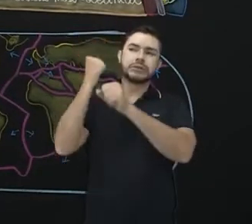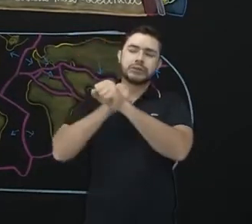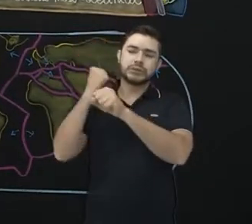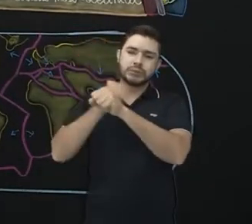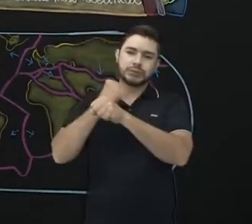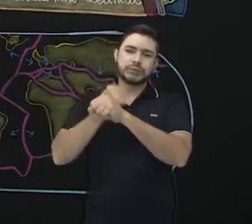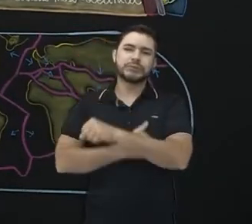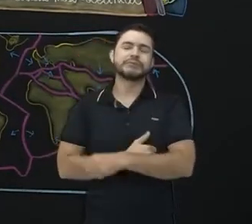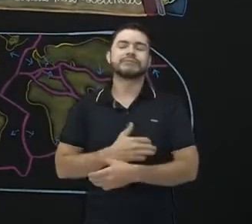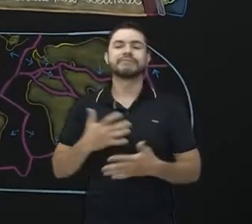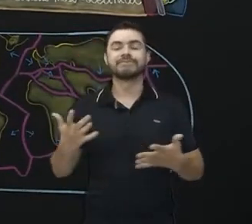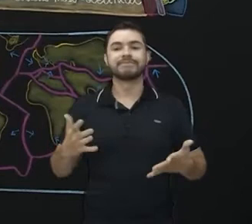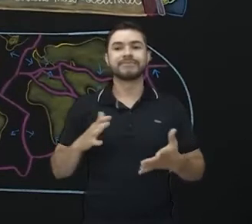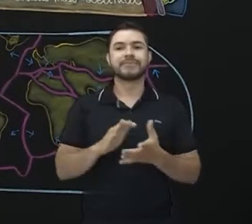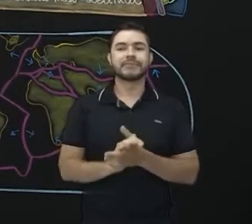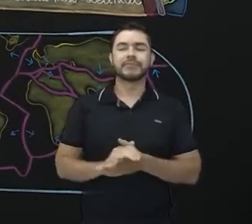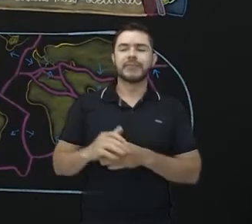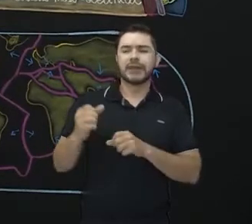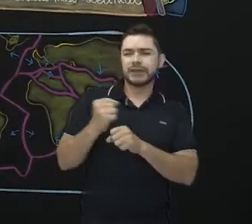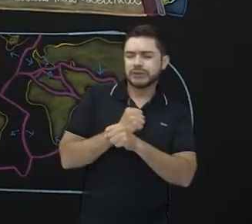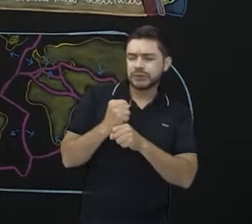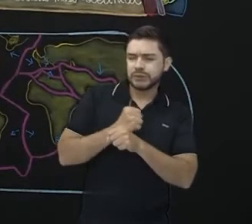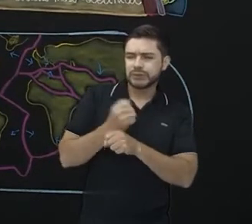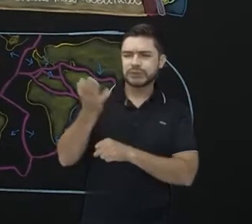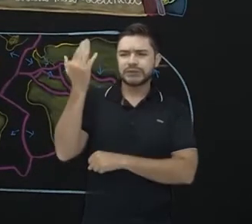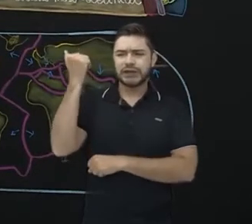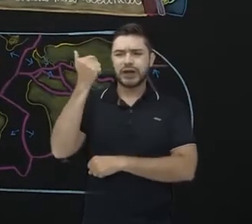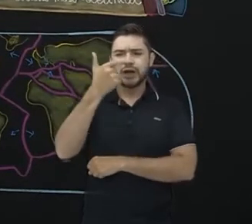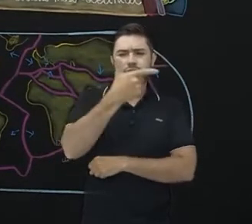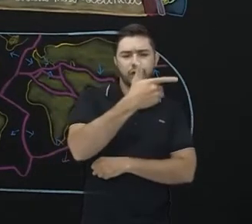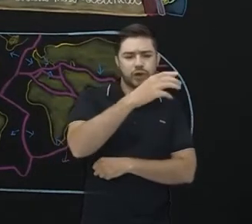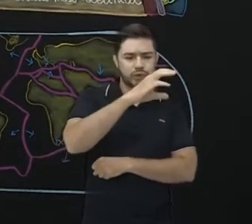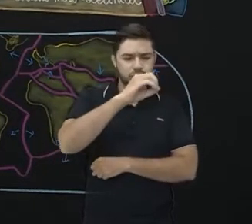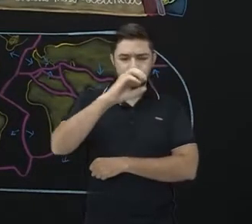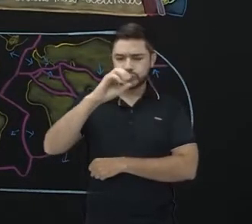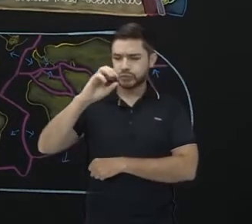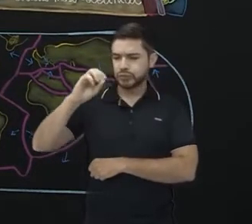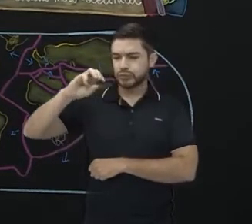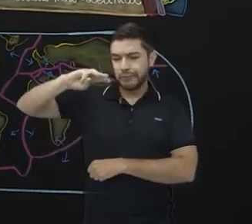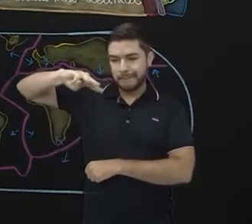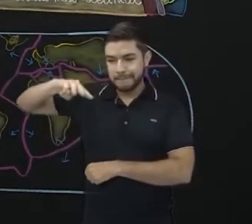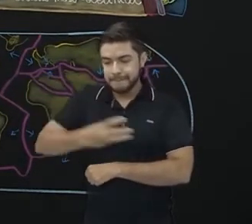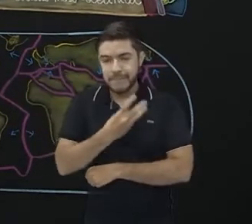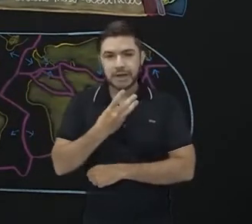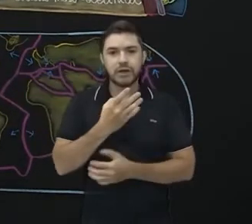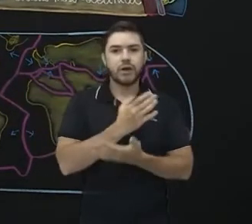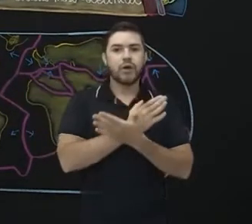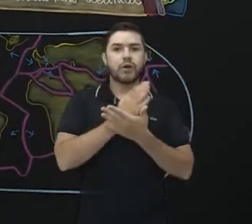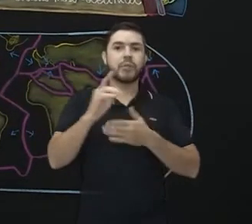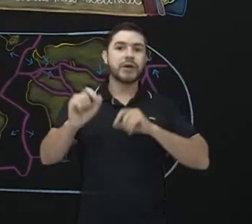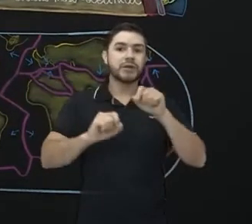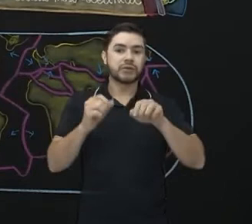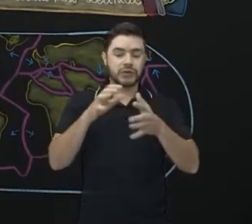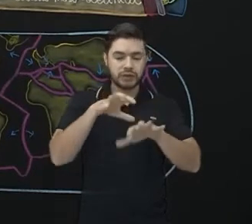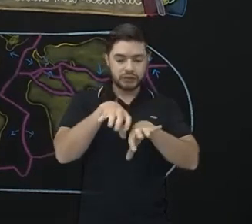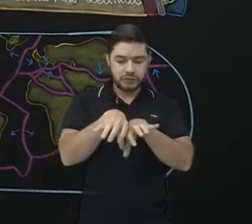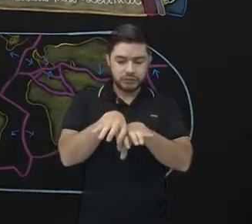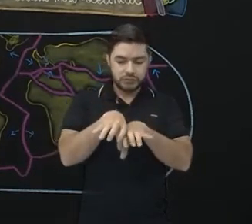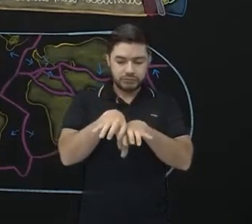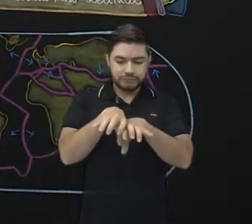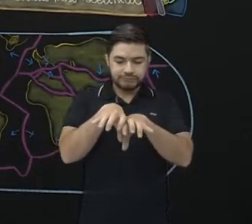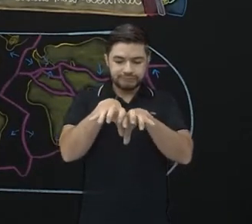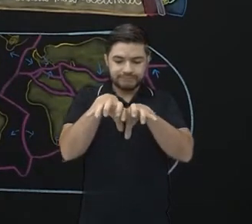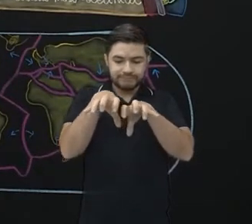que com o tempo, lá por volta de 200 milhões de anos atrás, começa então um processo de separação que dá